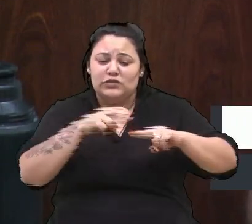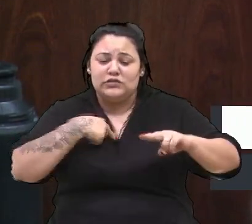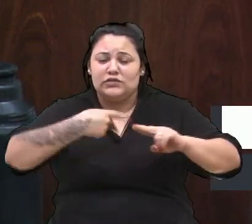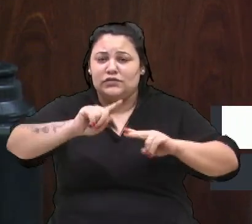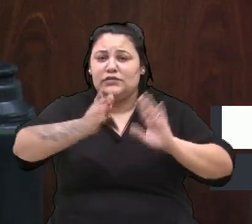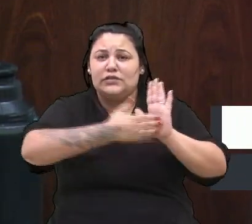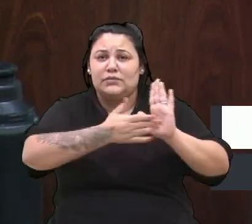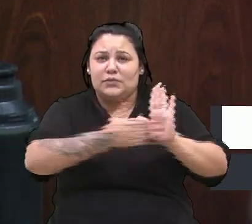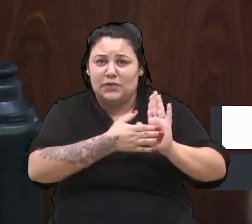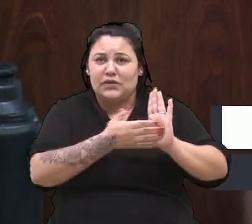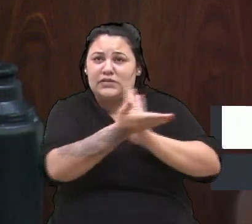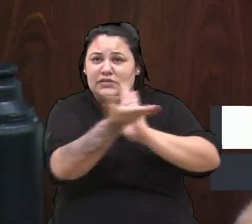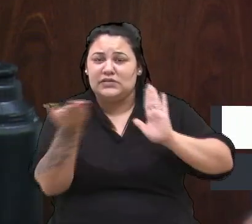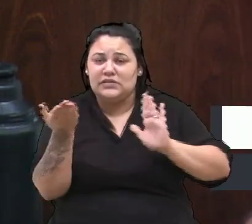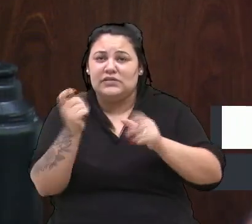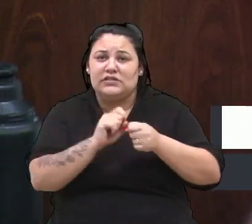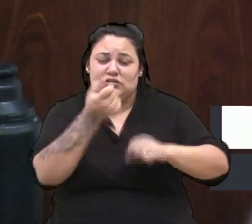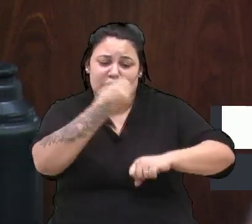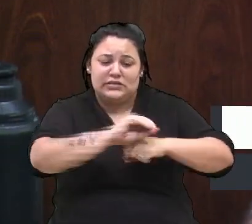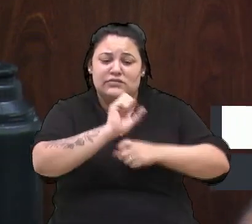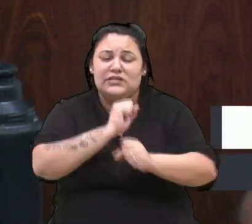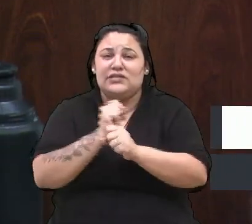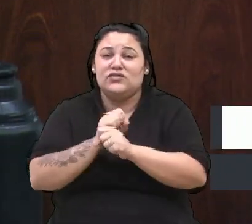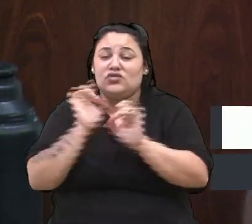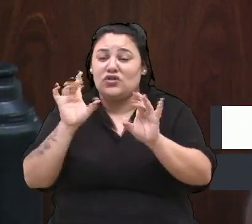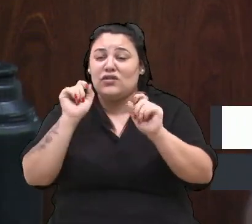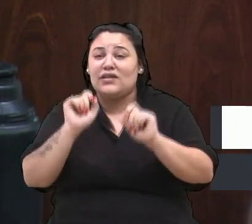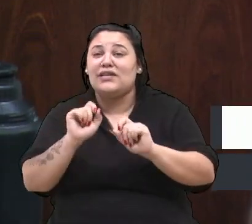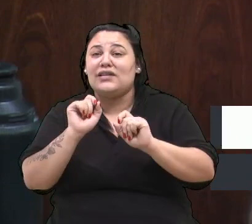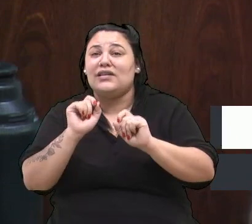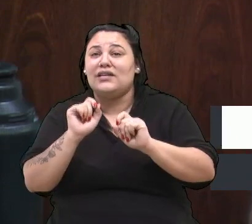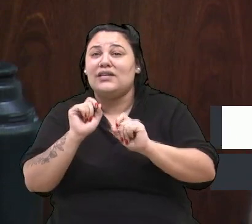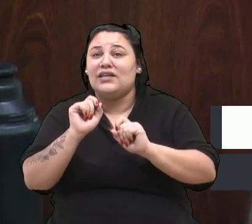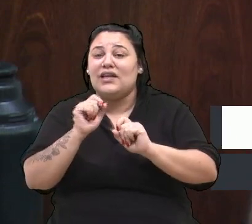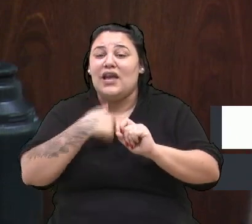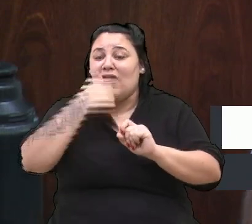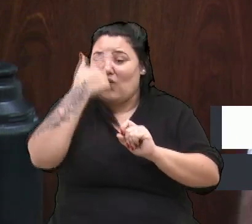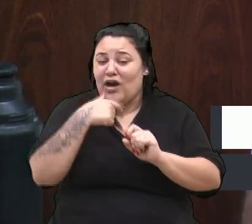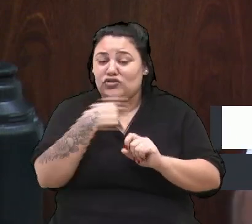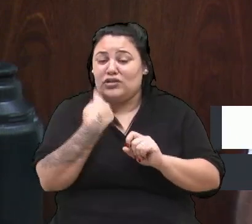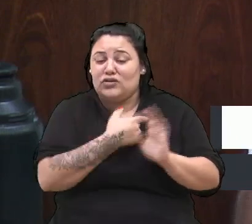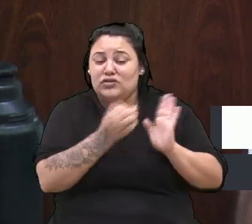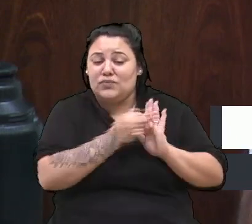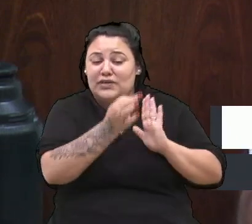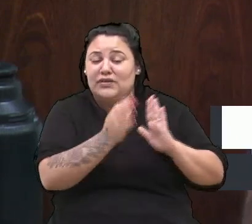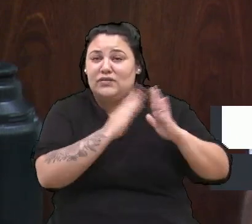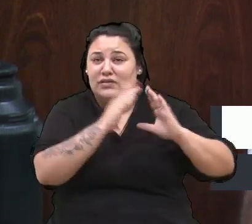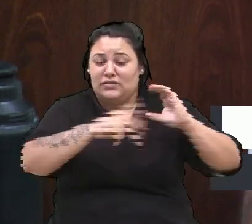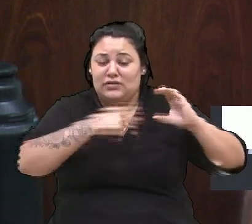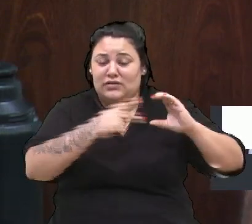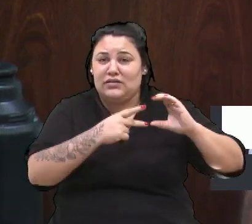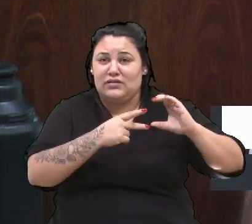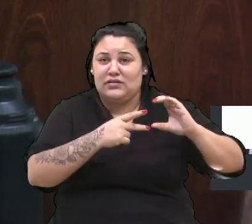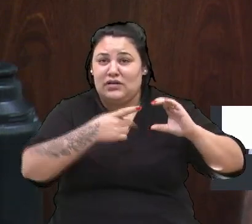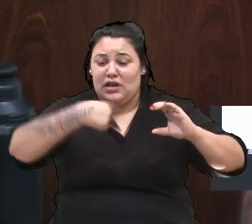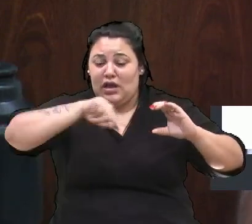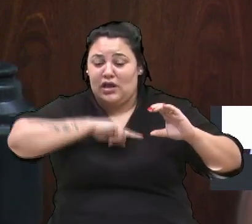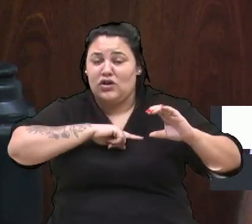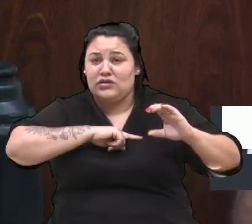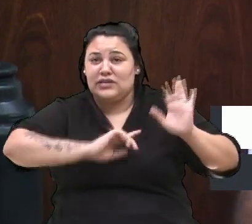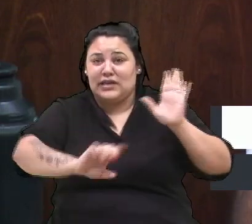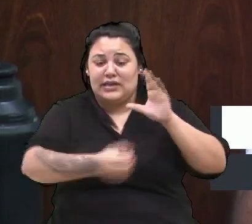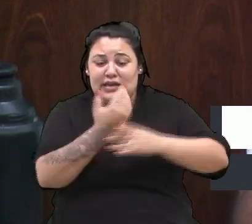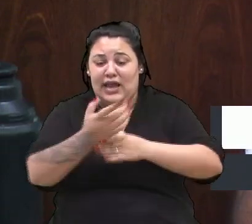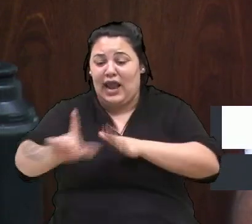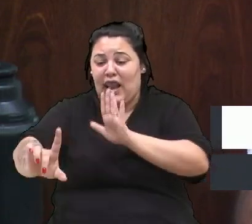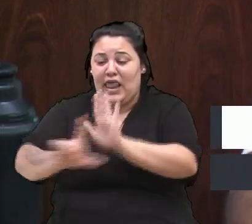aprovei várias leis esse ano. Só que aí eu acho que a nossa parte, enquanto casa legislativa, a nossa é legislar e fiscalizar. Se a